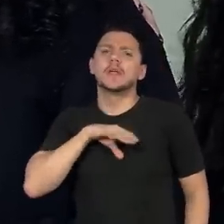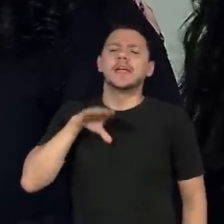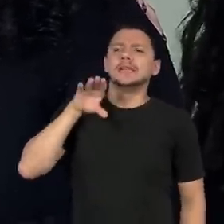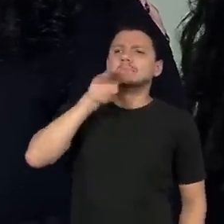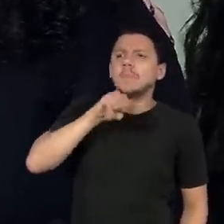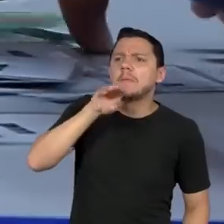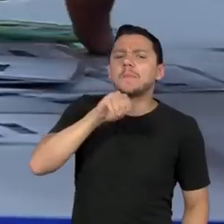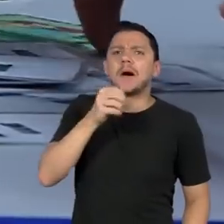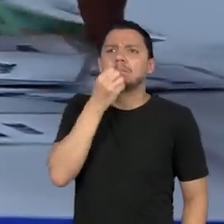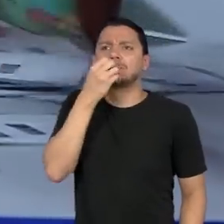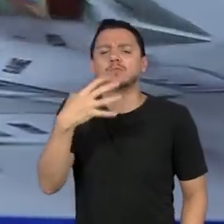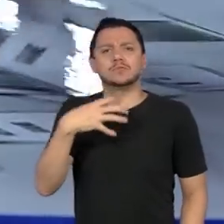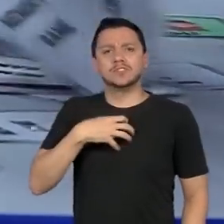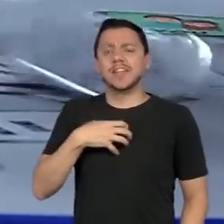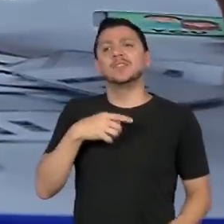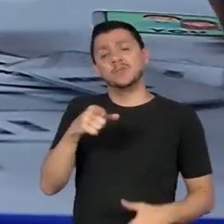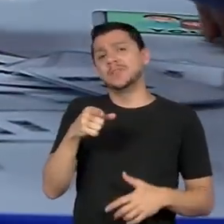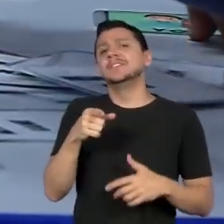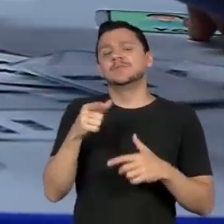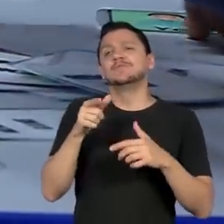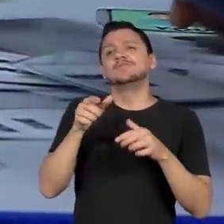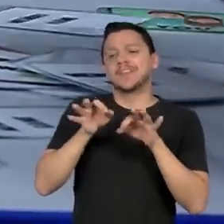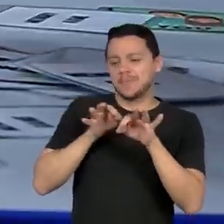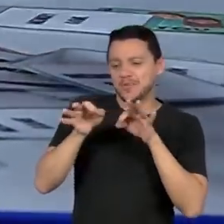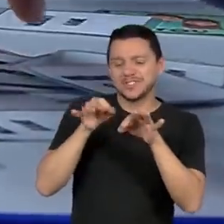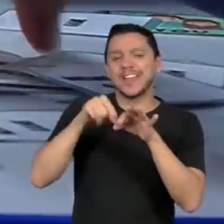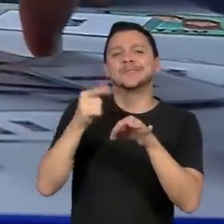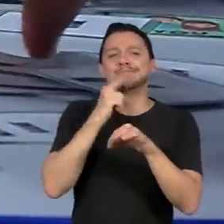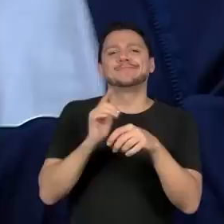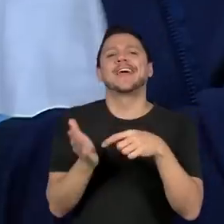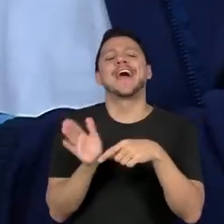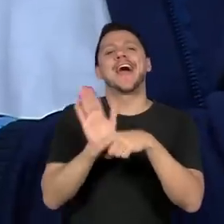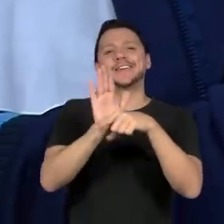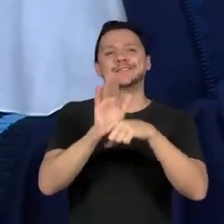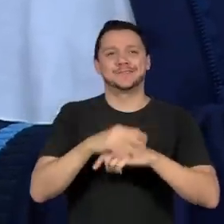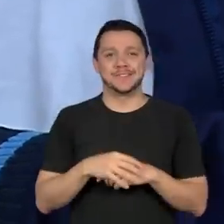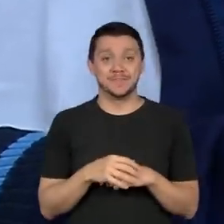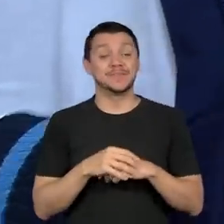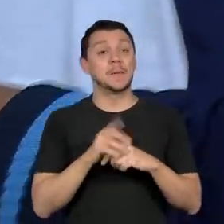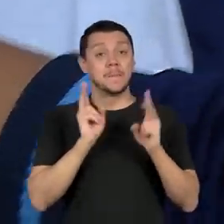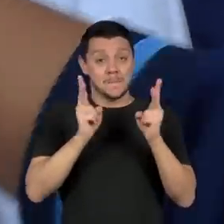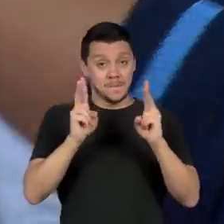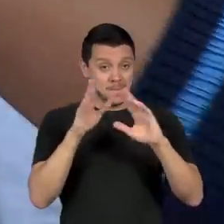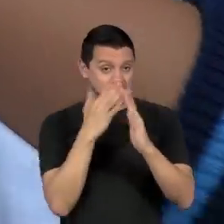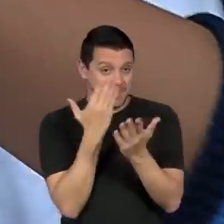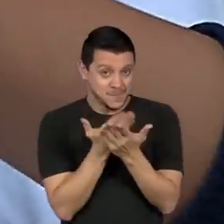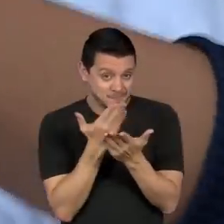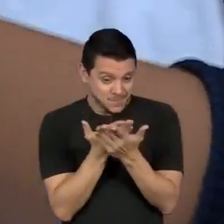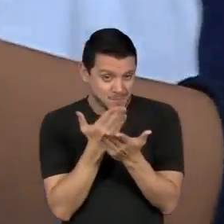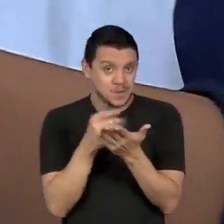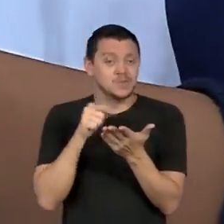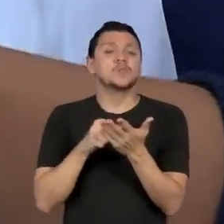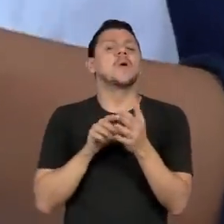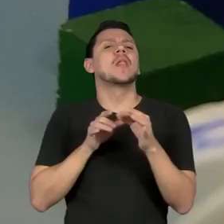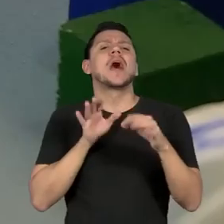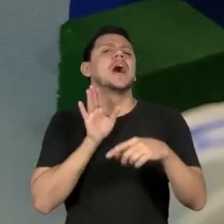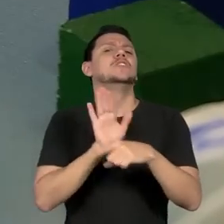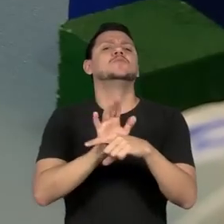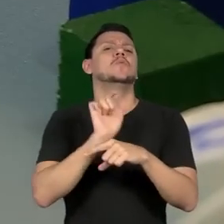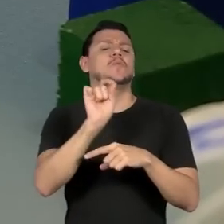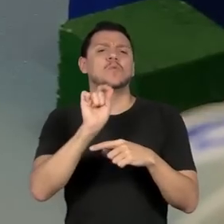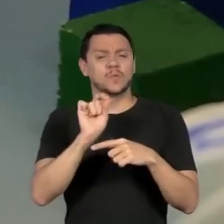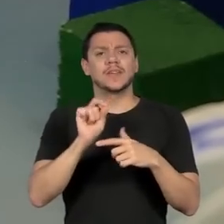fazendo aqui. Na EMEF Prestes Maia, a cultura maker tem proporcionado um aprendizado interdisciplinar.